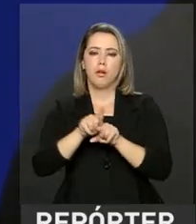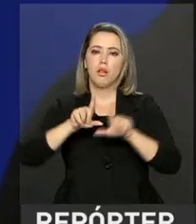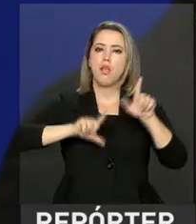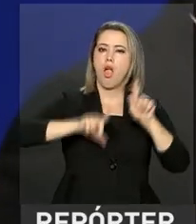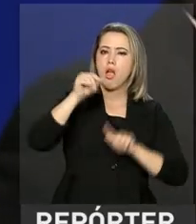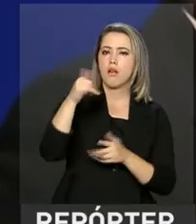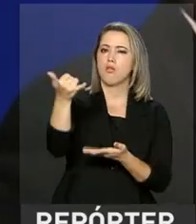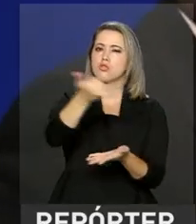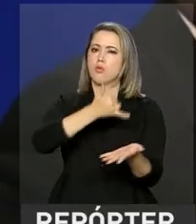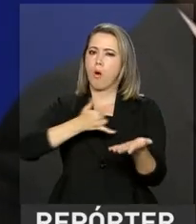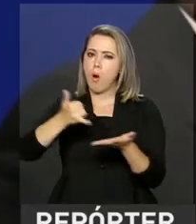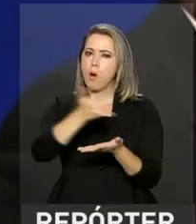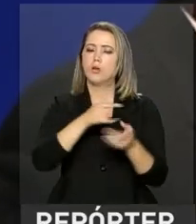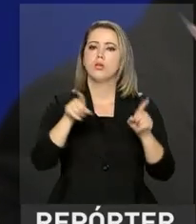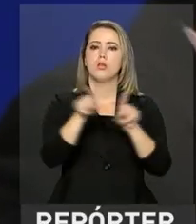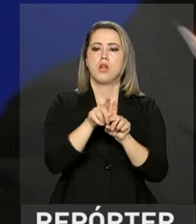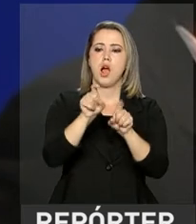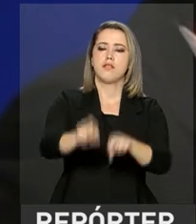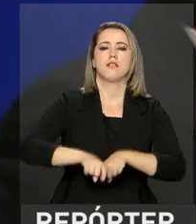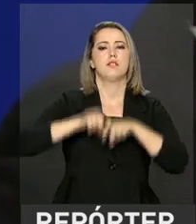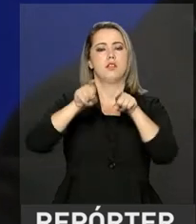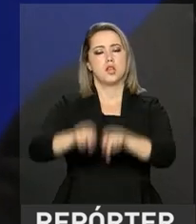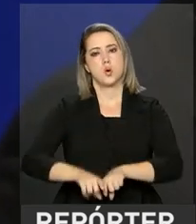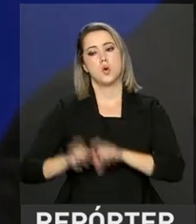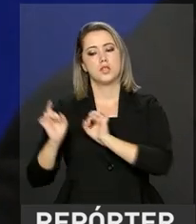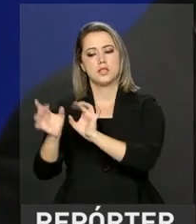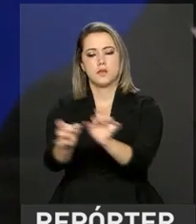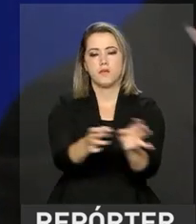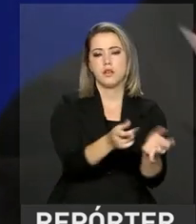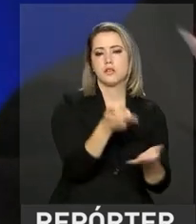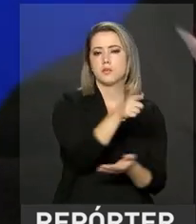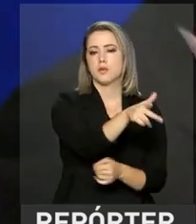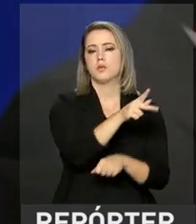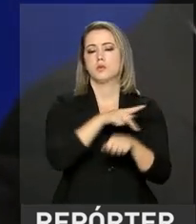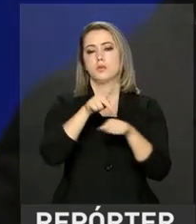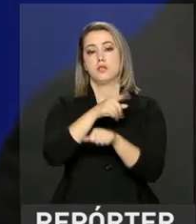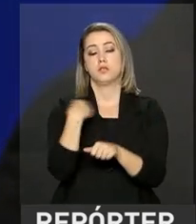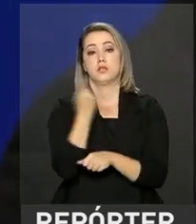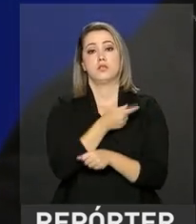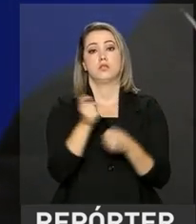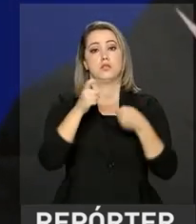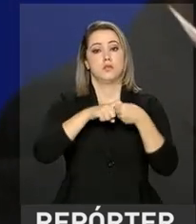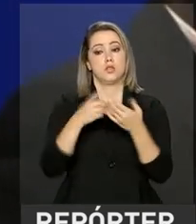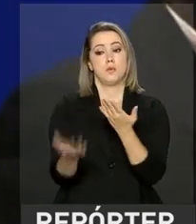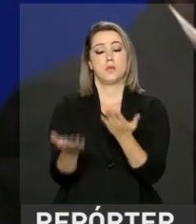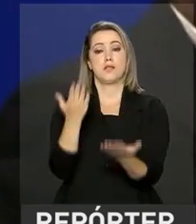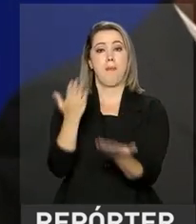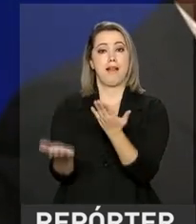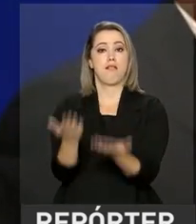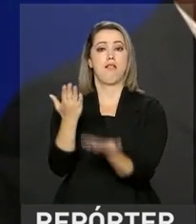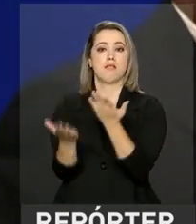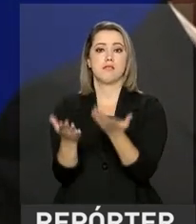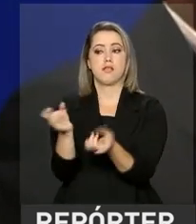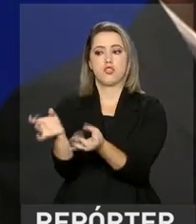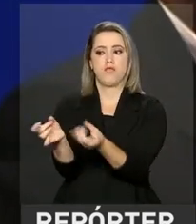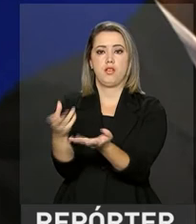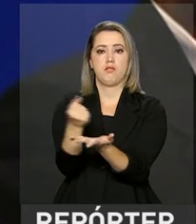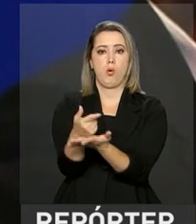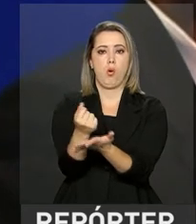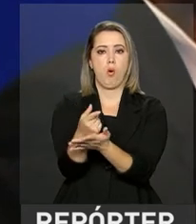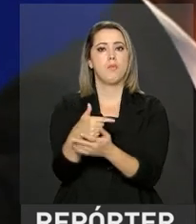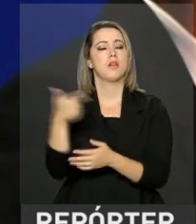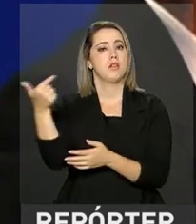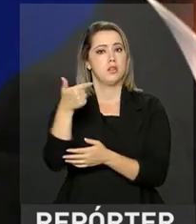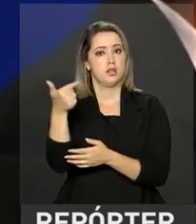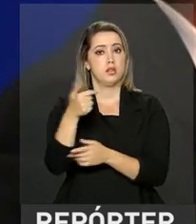de óleo, na produção agrícola, nas exportações. Recuperamos a nossa balança comercial. Tivemos, nos últimos dois meses,